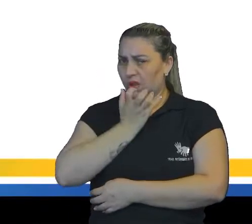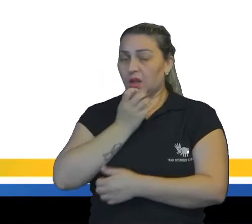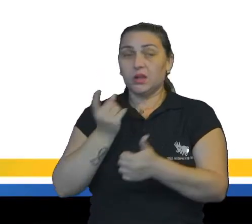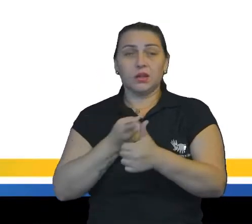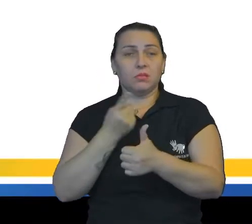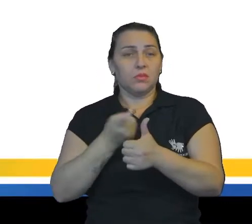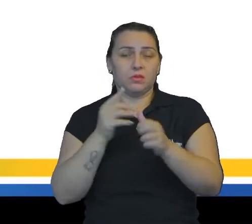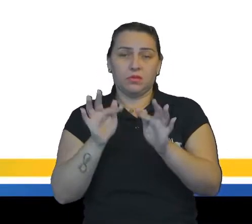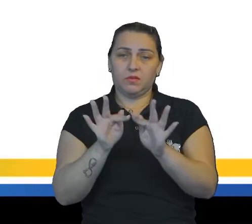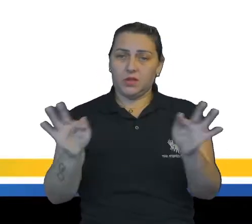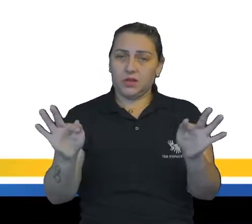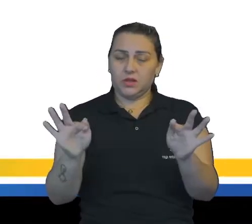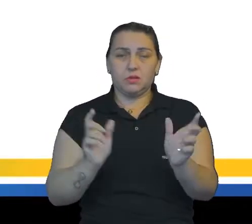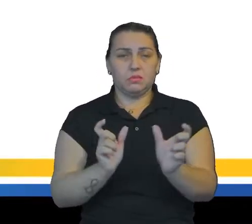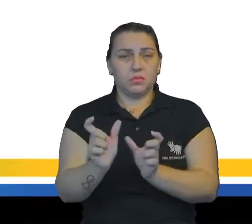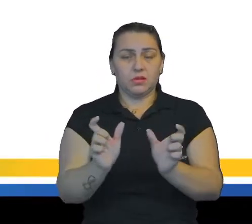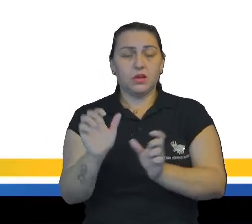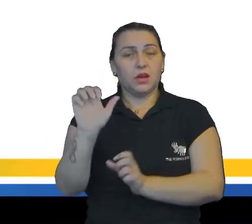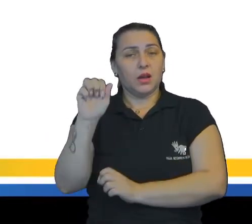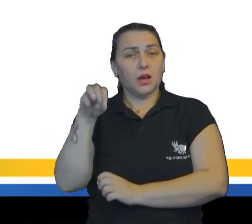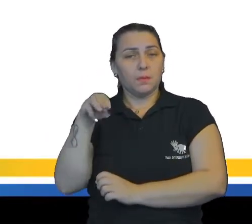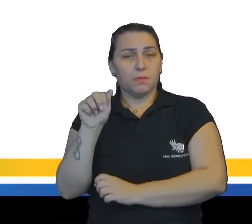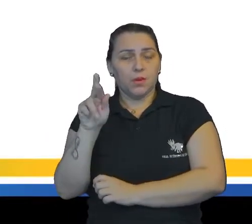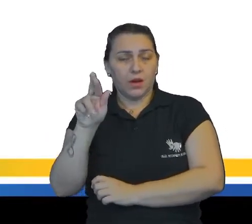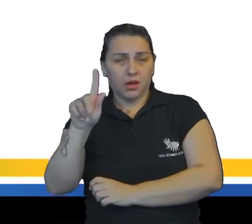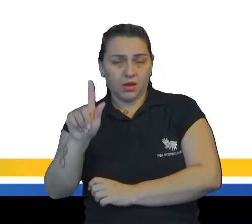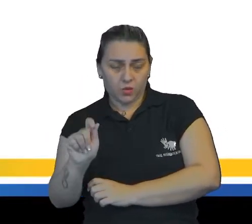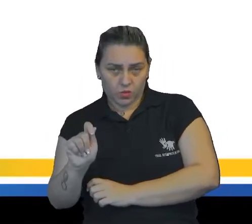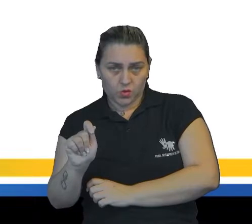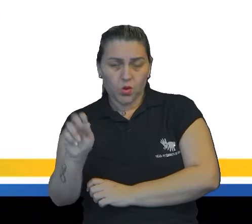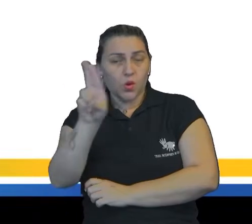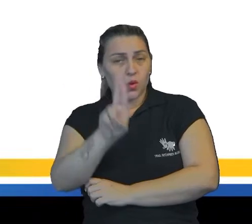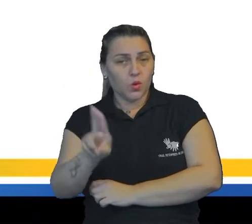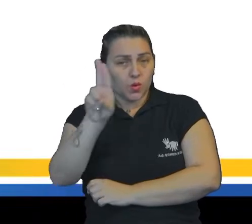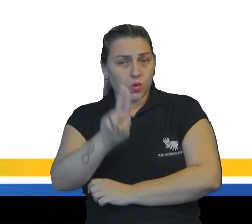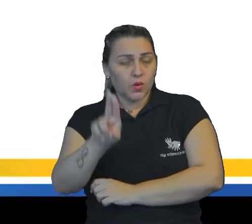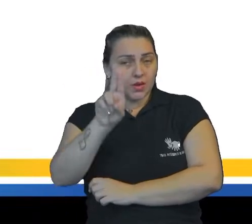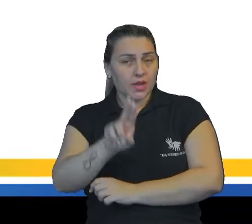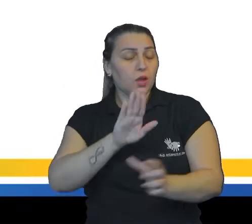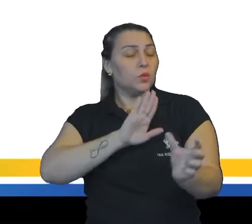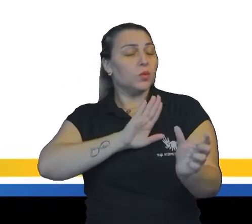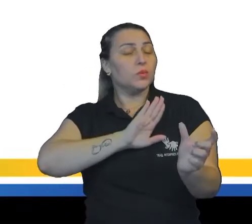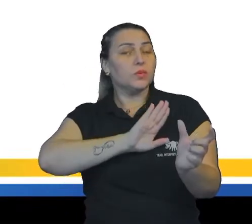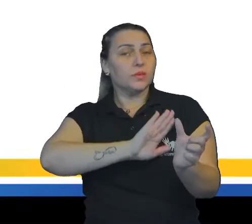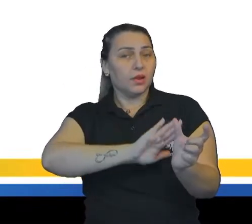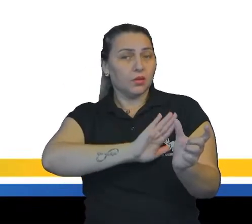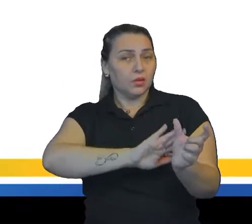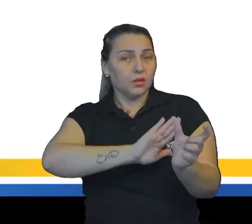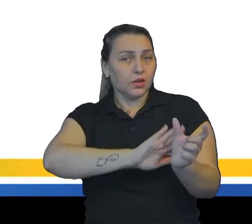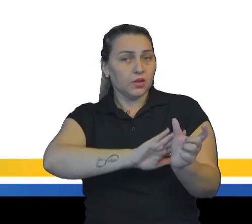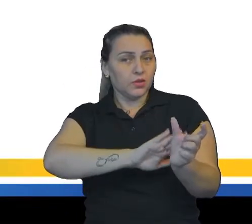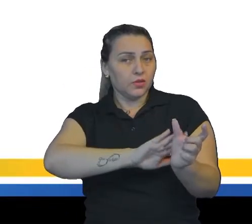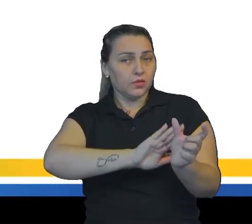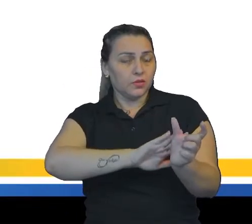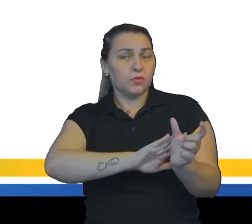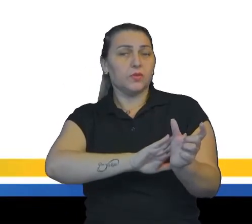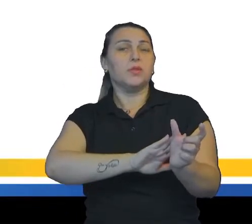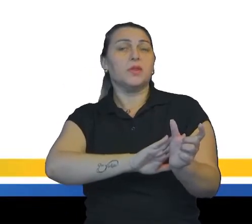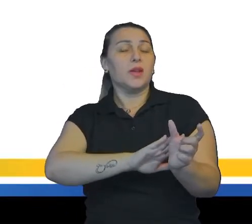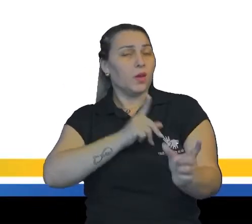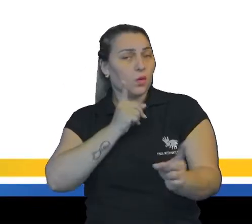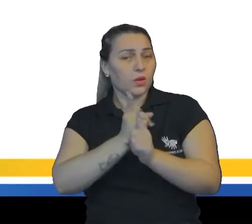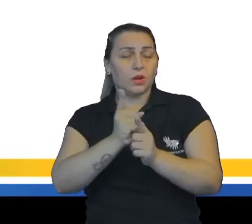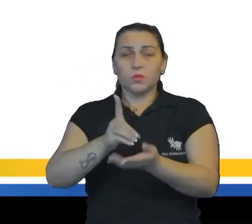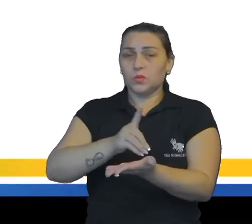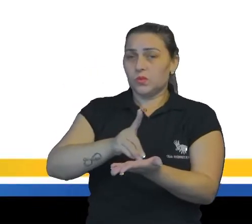primeira frase, a palavra amargo foi usada no sentido denotativo, seja, literal. Aquele que encontramos no